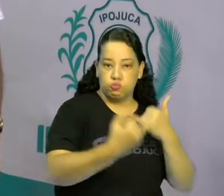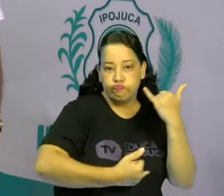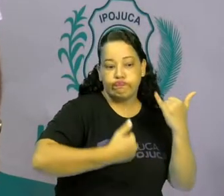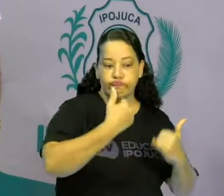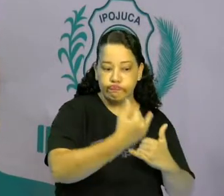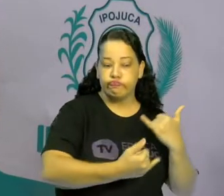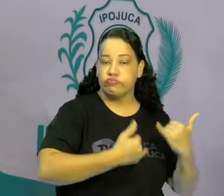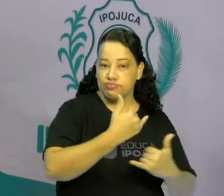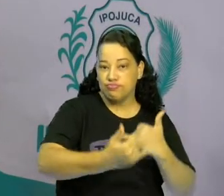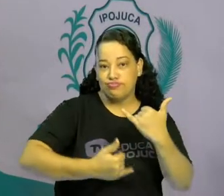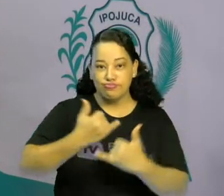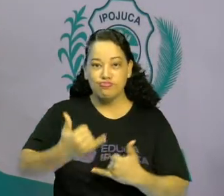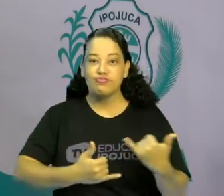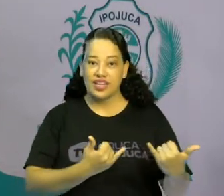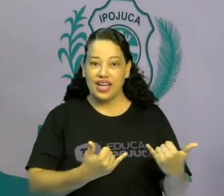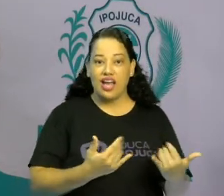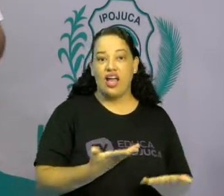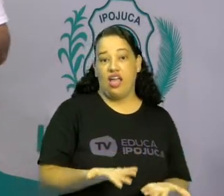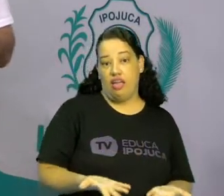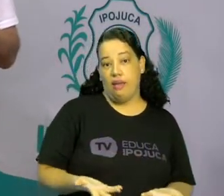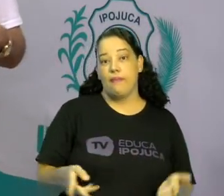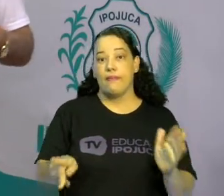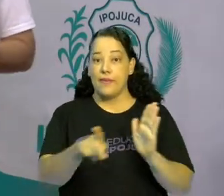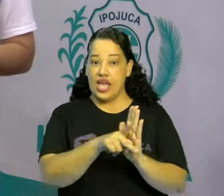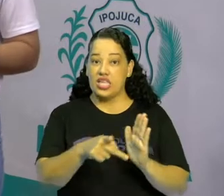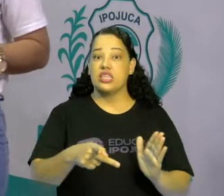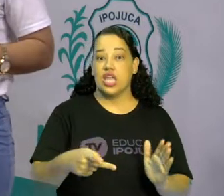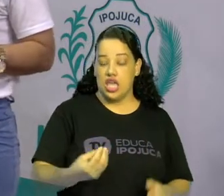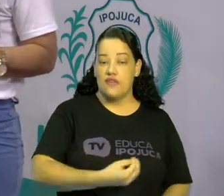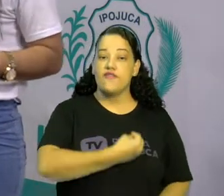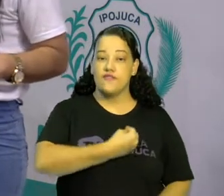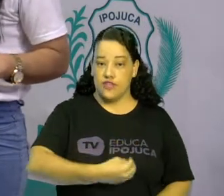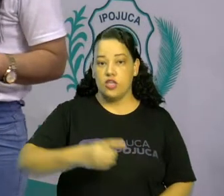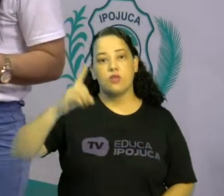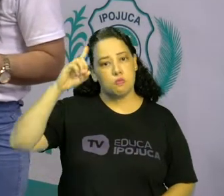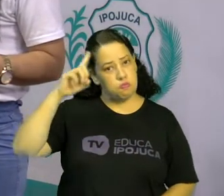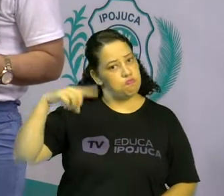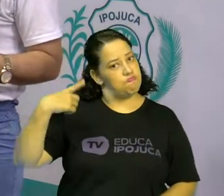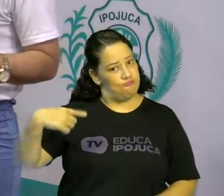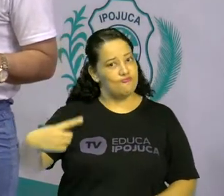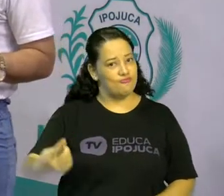muito importante e faz parte da rotina da criança.